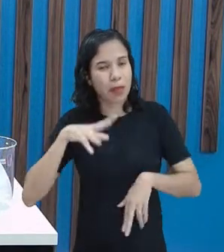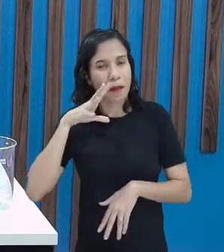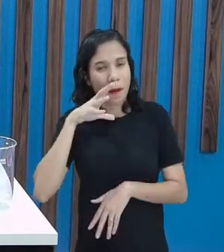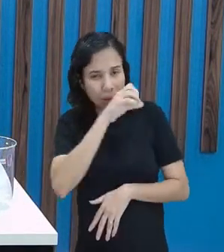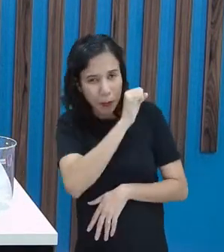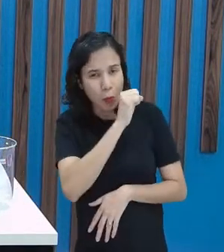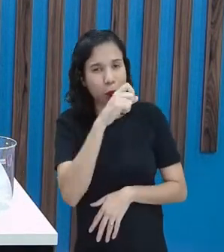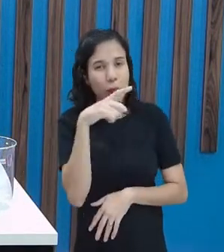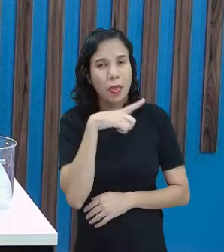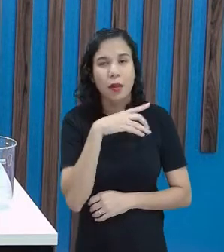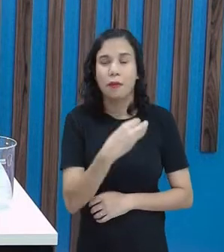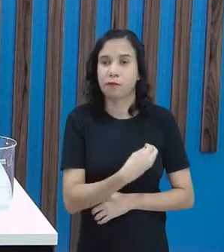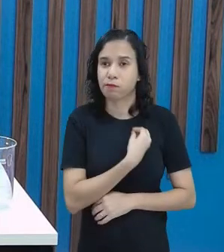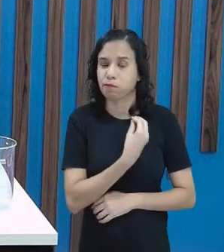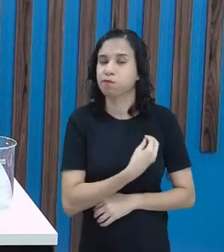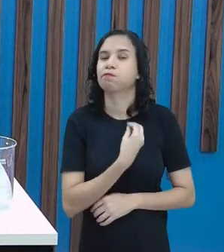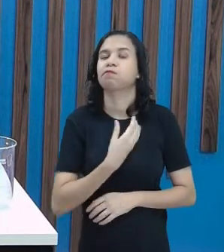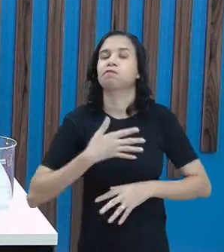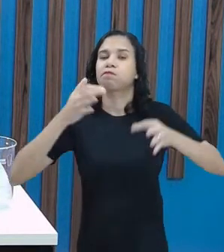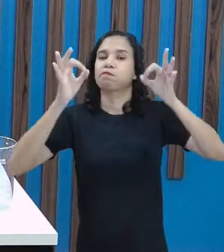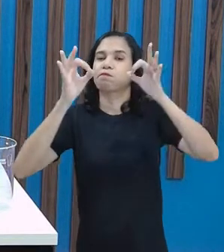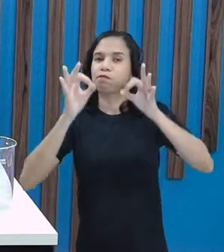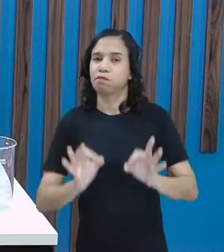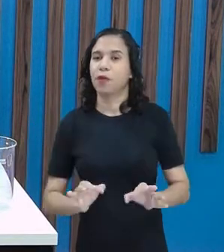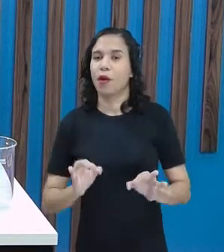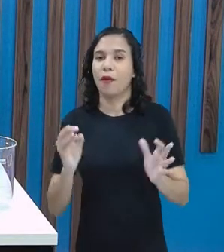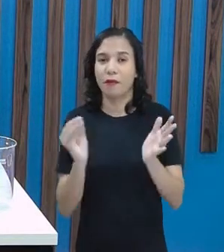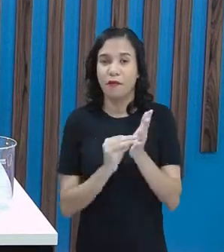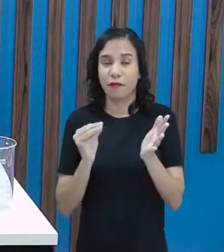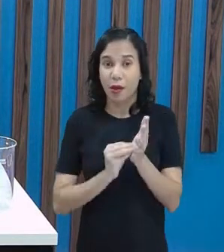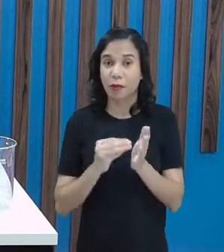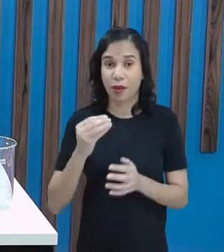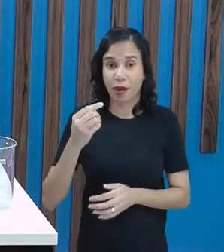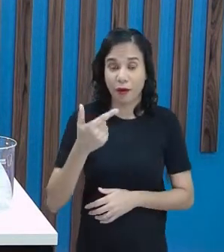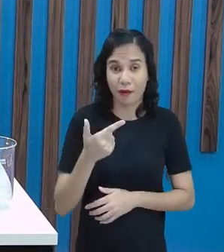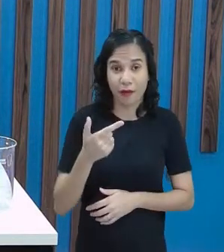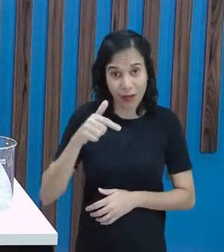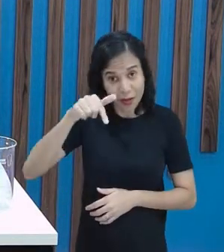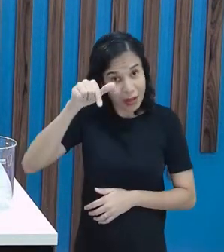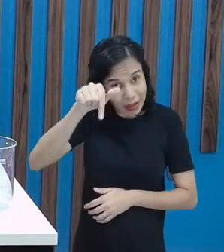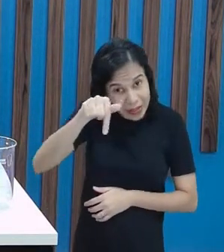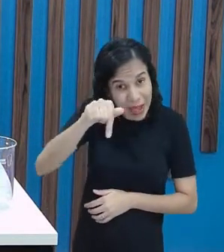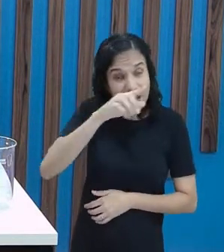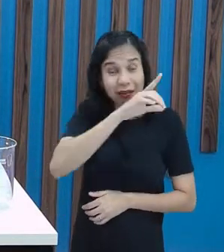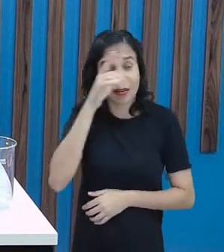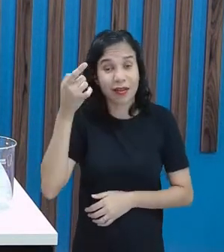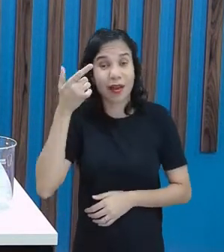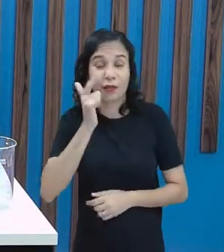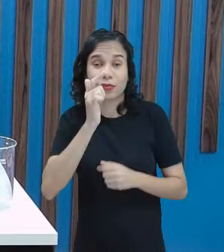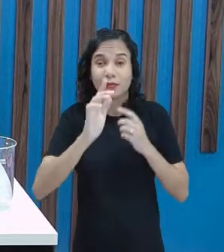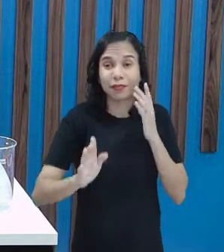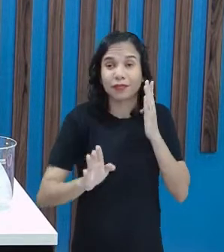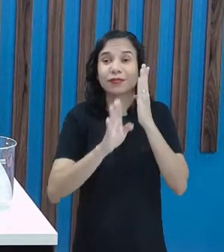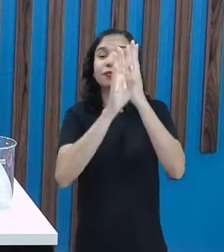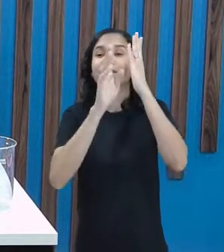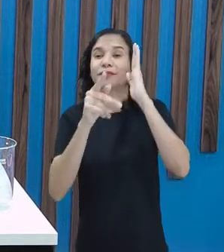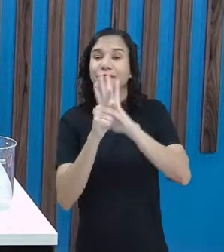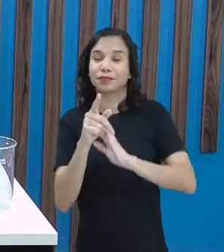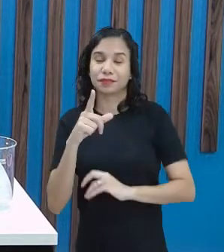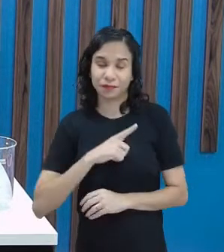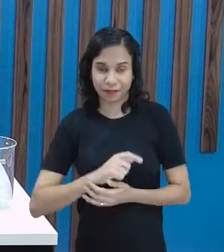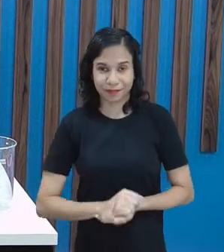rapidinho e corretamente. Faltam exatamente sete dias para os primos aí se